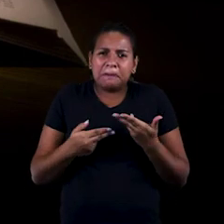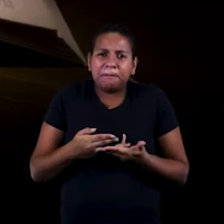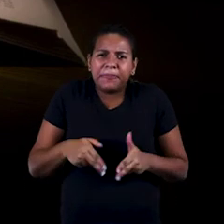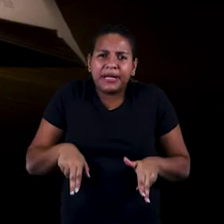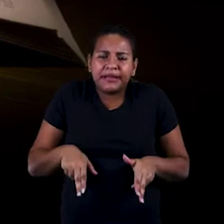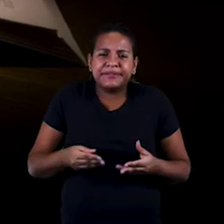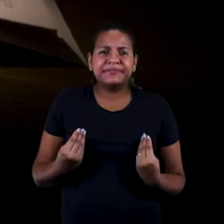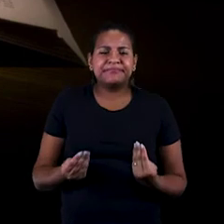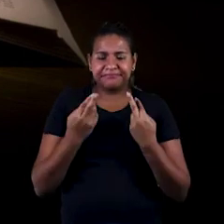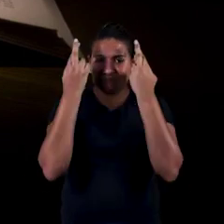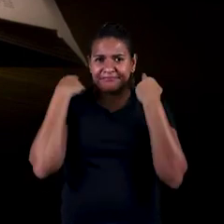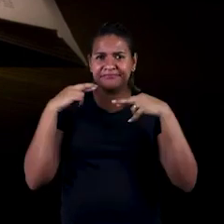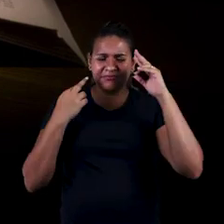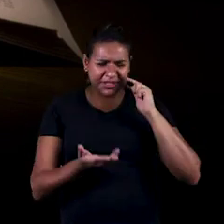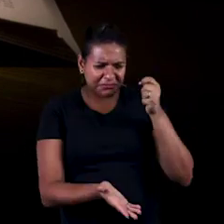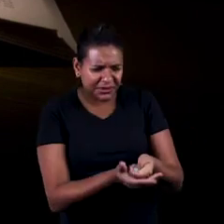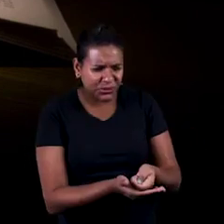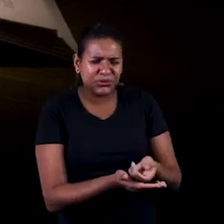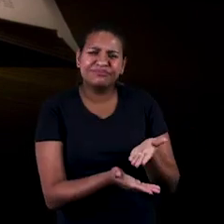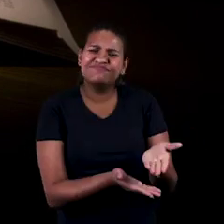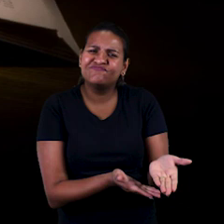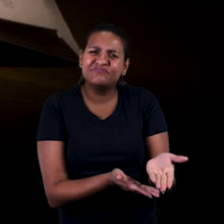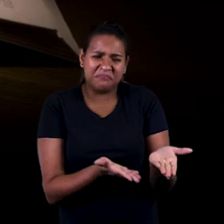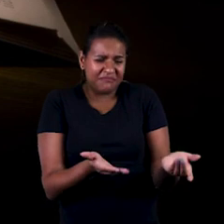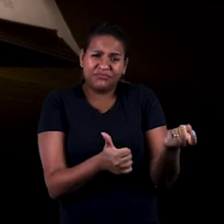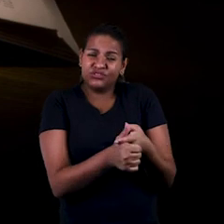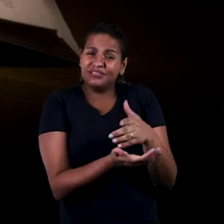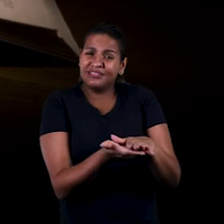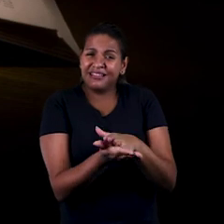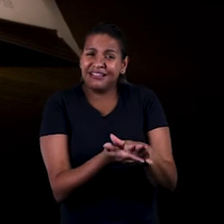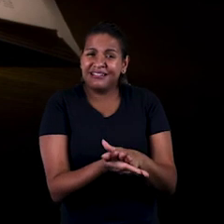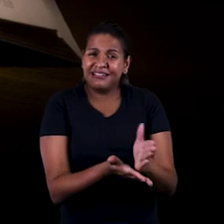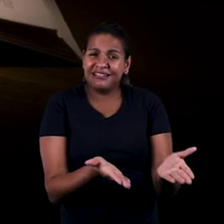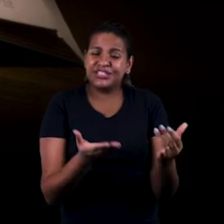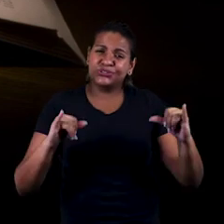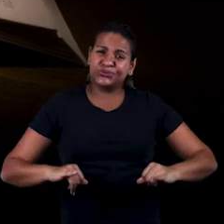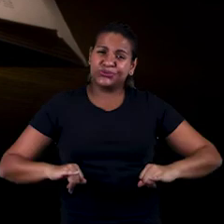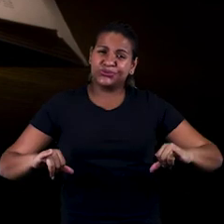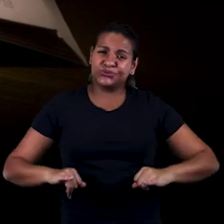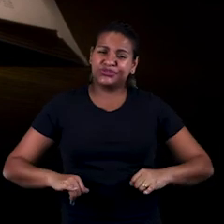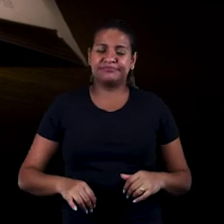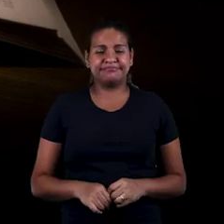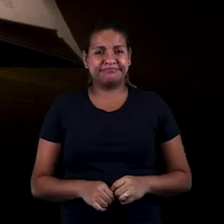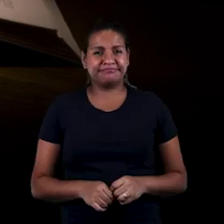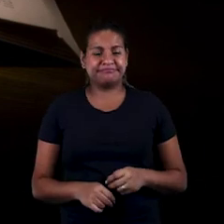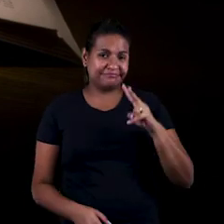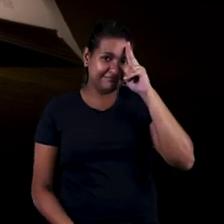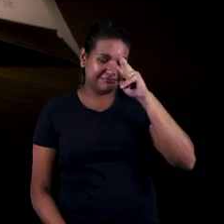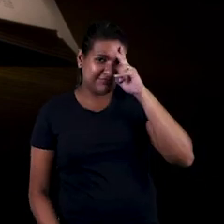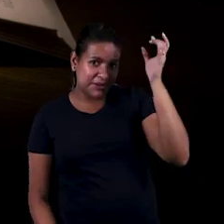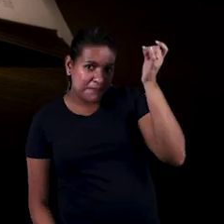nua, padecendo as neves e frios do inverno. Moral da história Os bons e